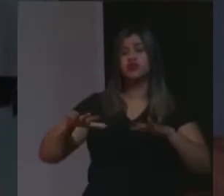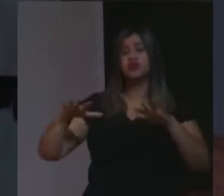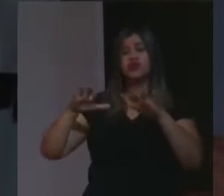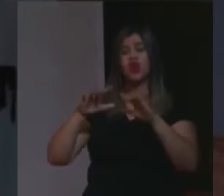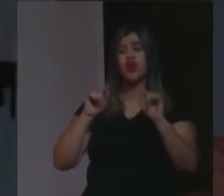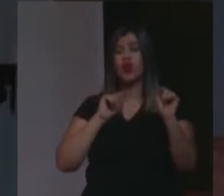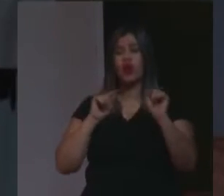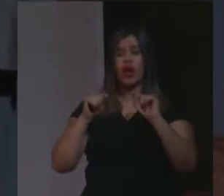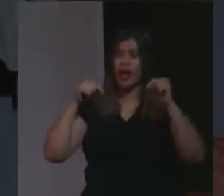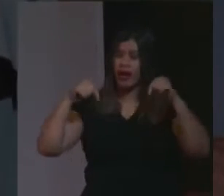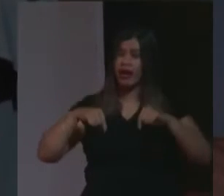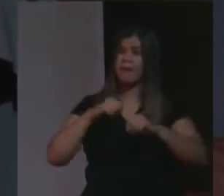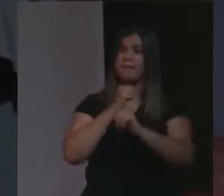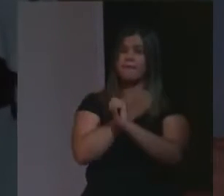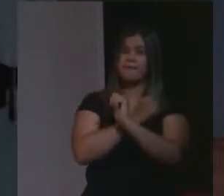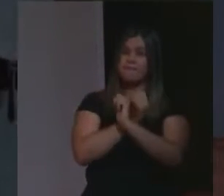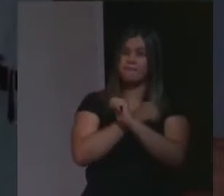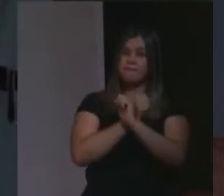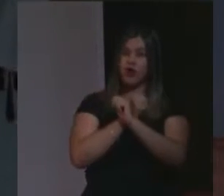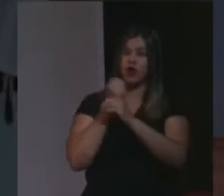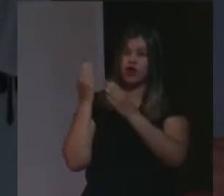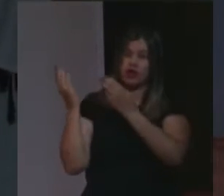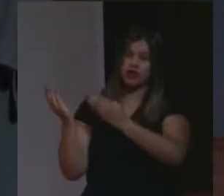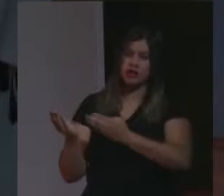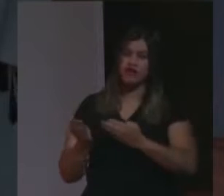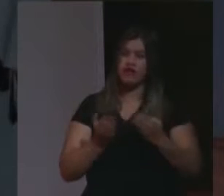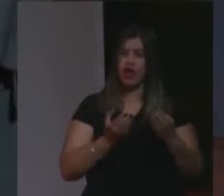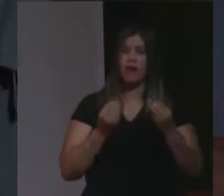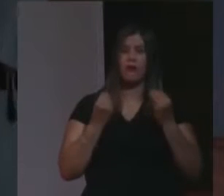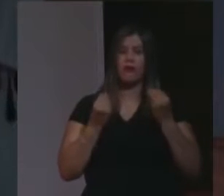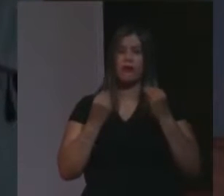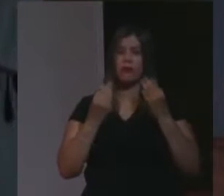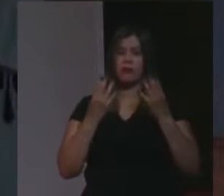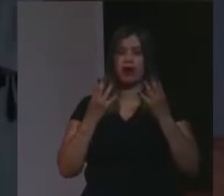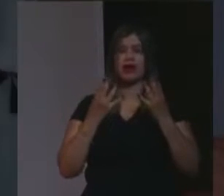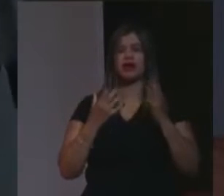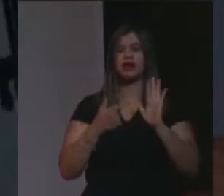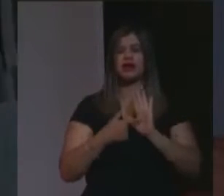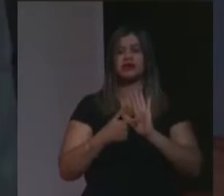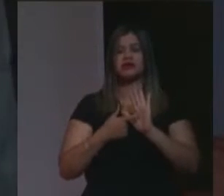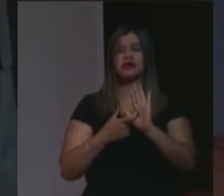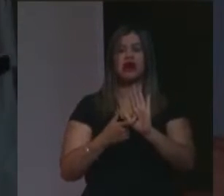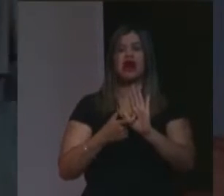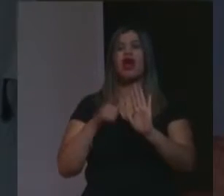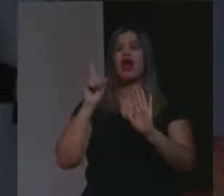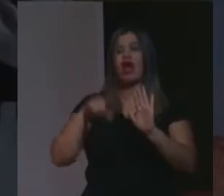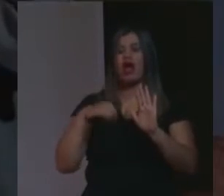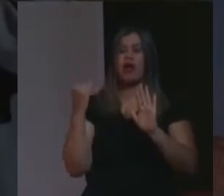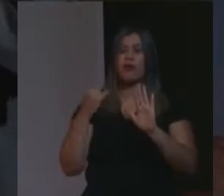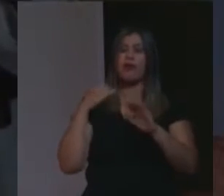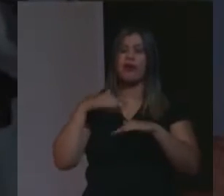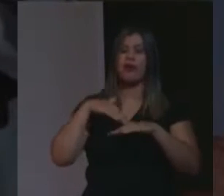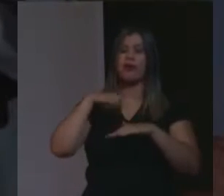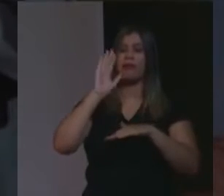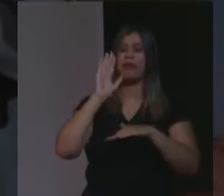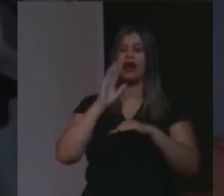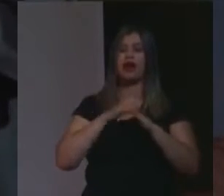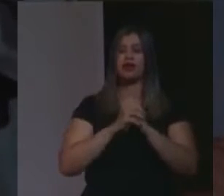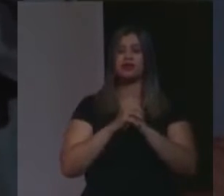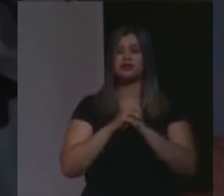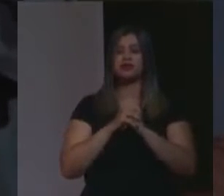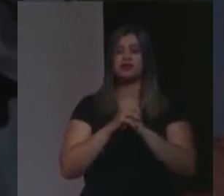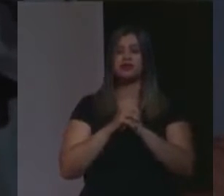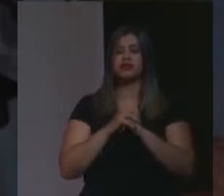casa como a PUC veio para trazer o que, a mensagem que há de mais importante é ser enviada ao povo